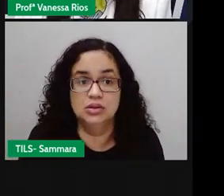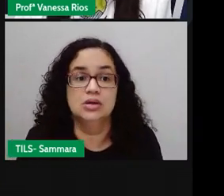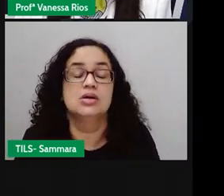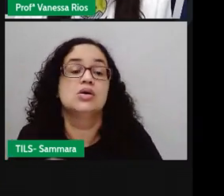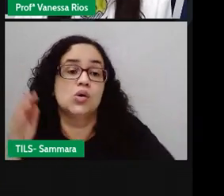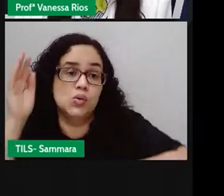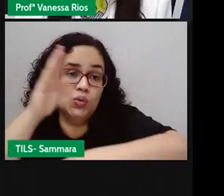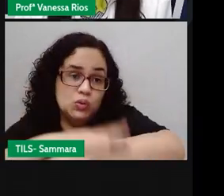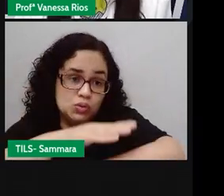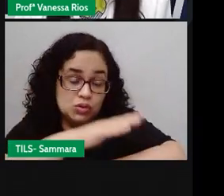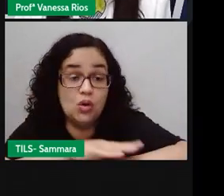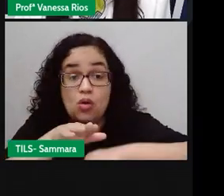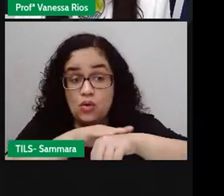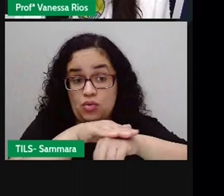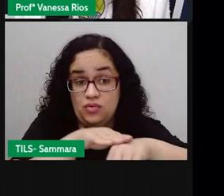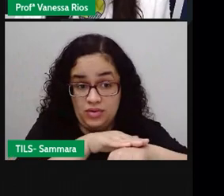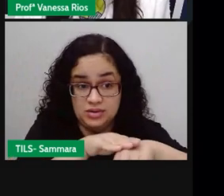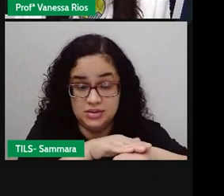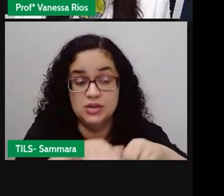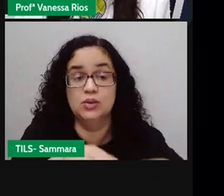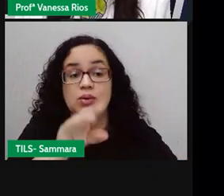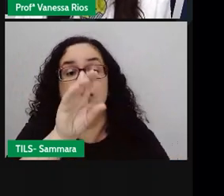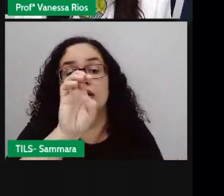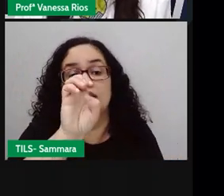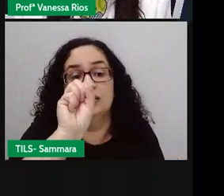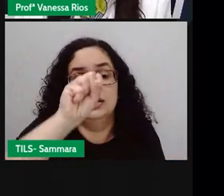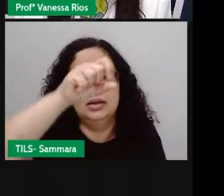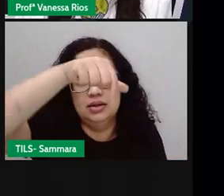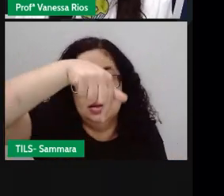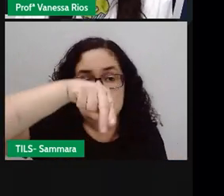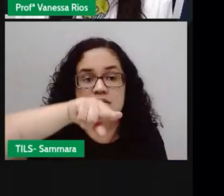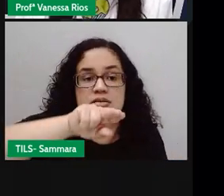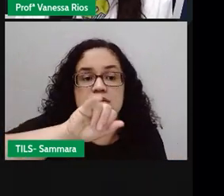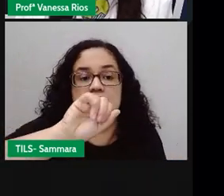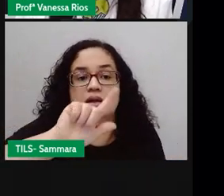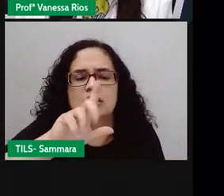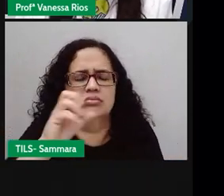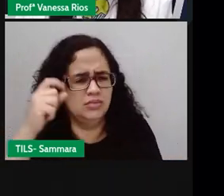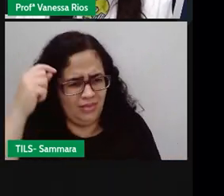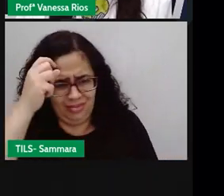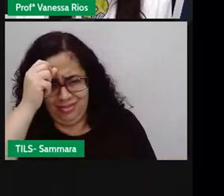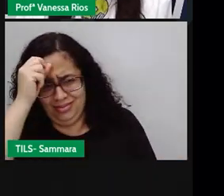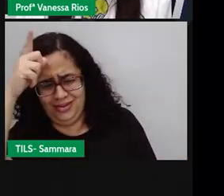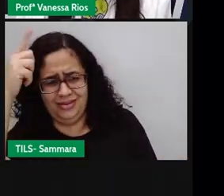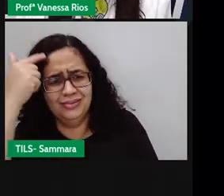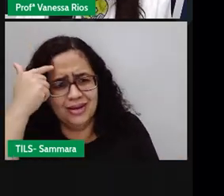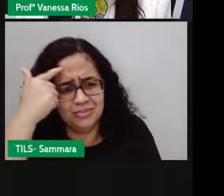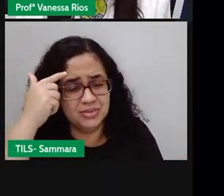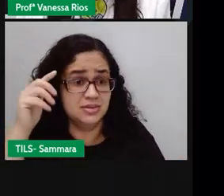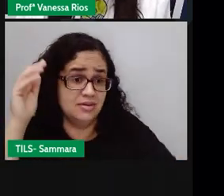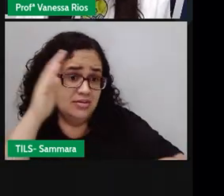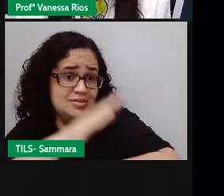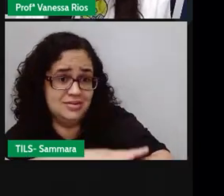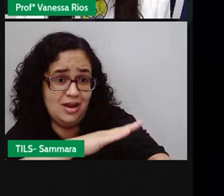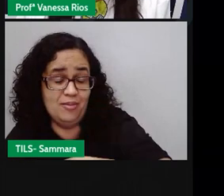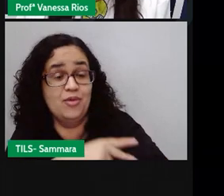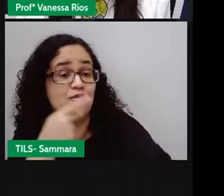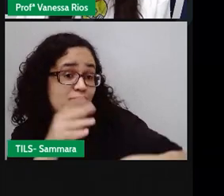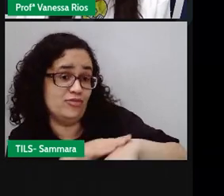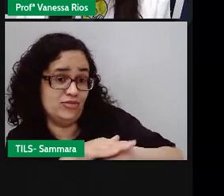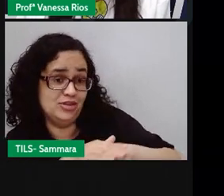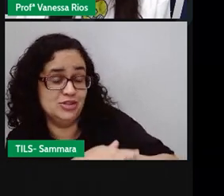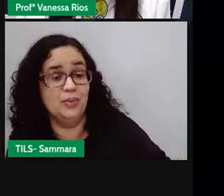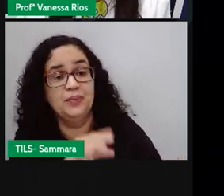que o sapo conversa com o esquilo. Tira-se ideia da cabeça, amigo sapo, dizia o esquilo,